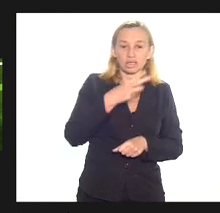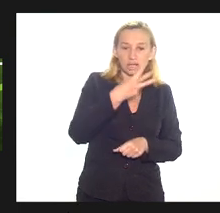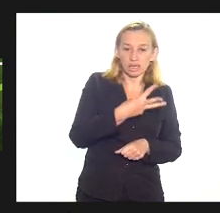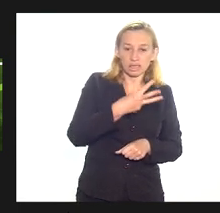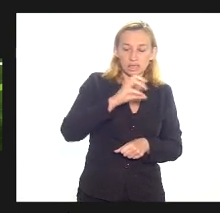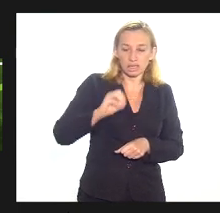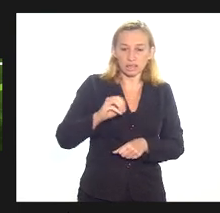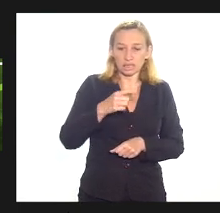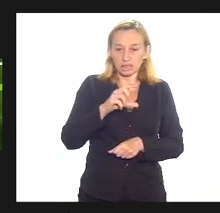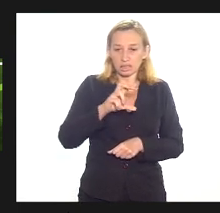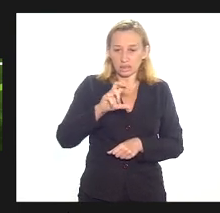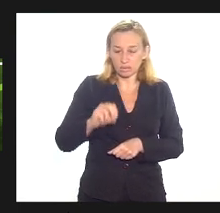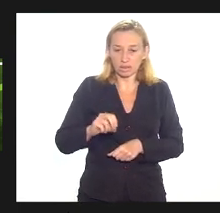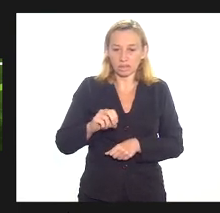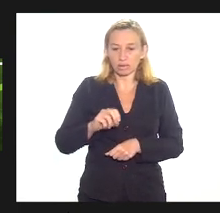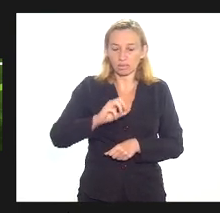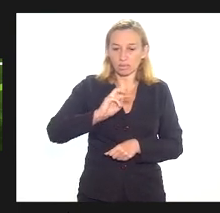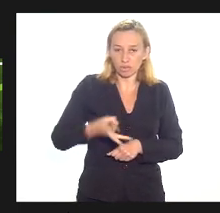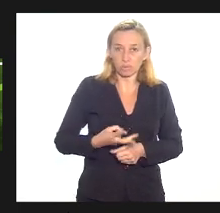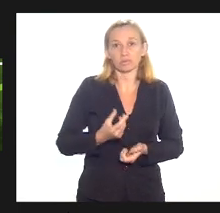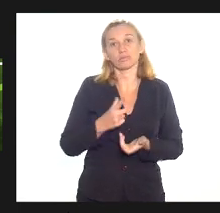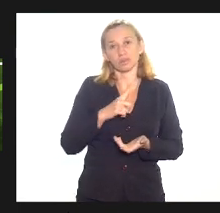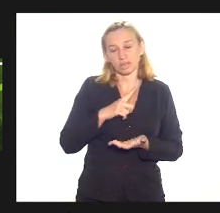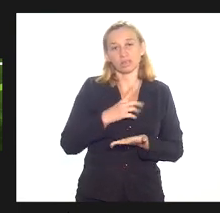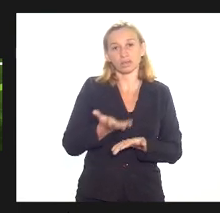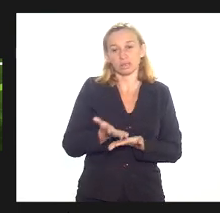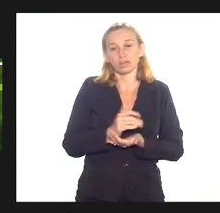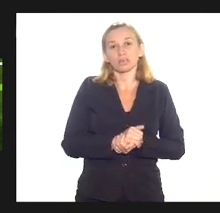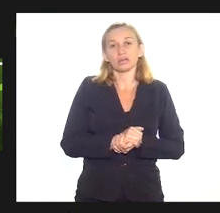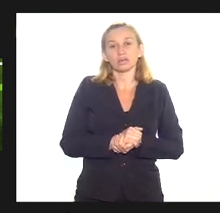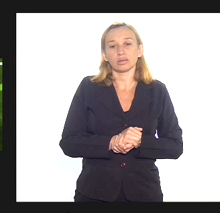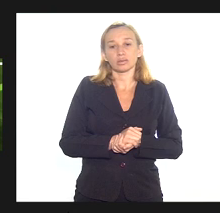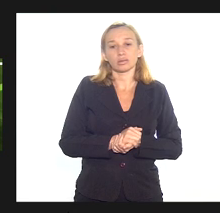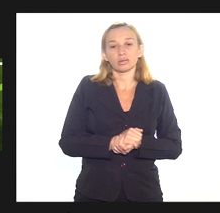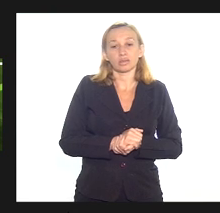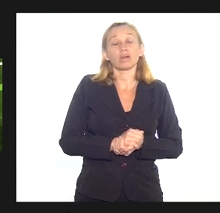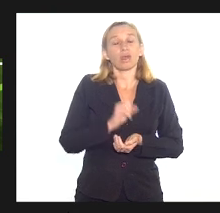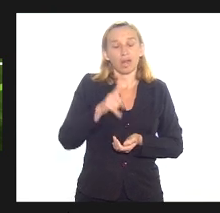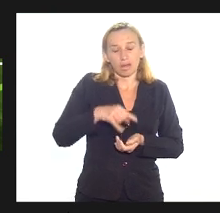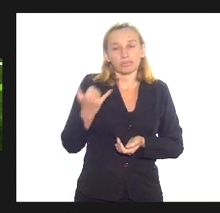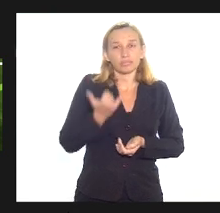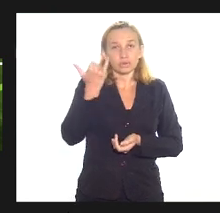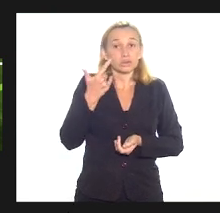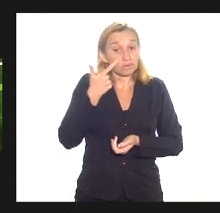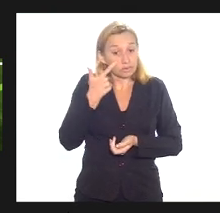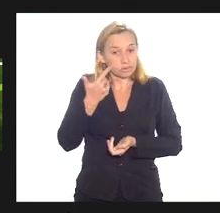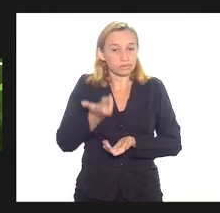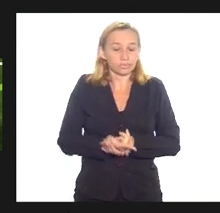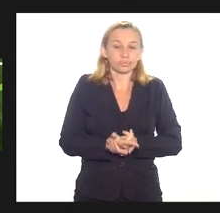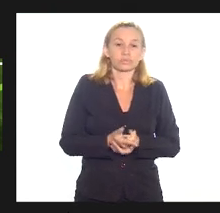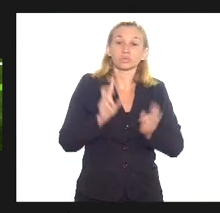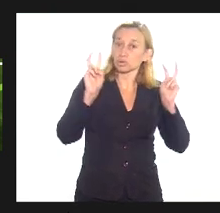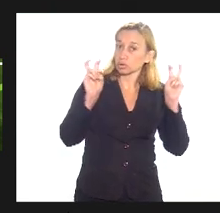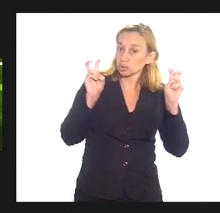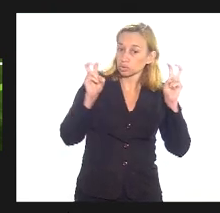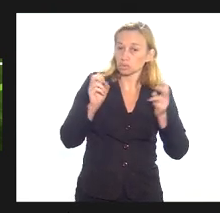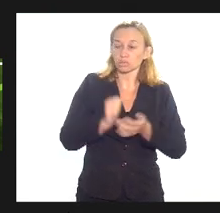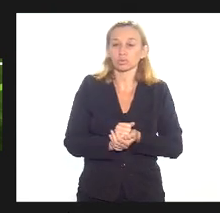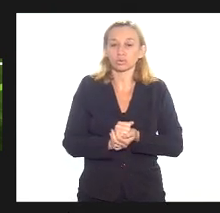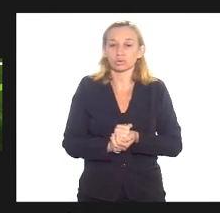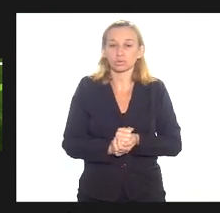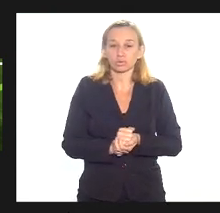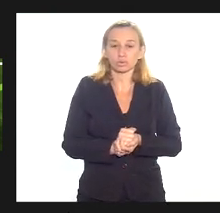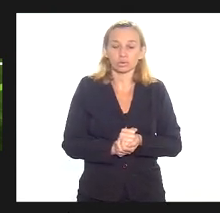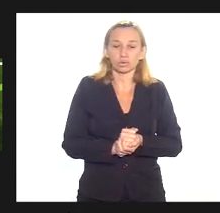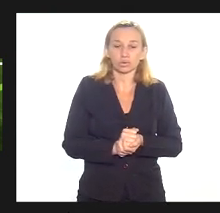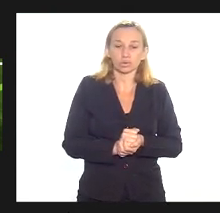milhões para poder botar de autórgama então é muito importante ao meu ver a questão da concessão